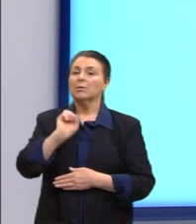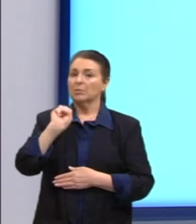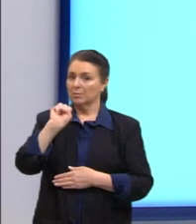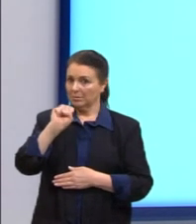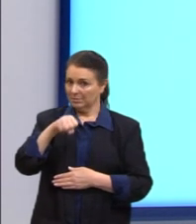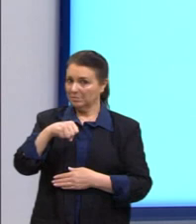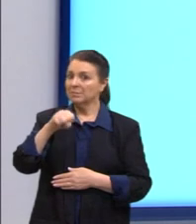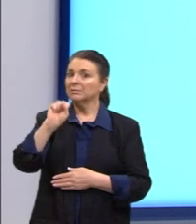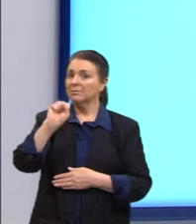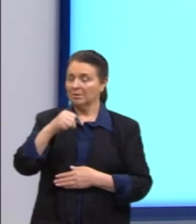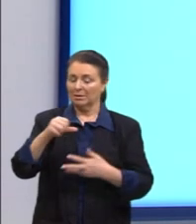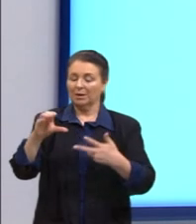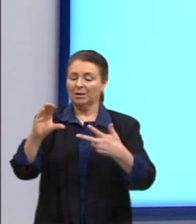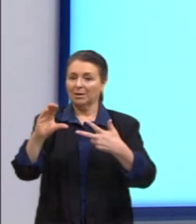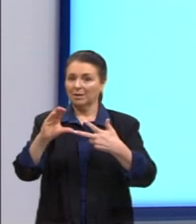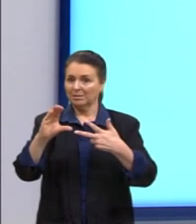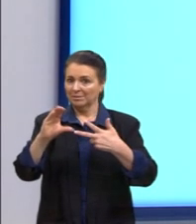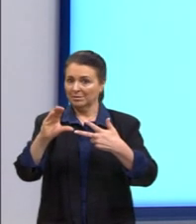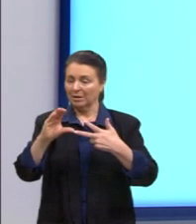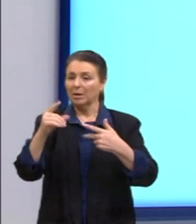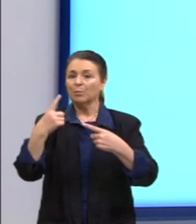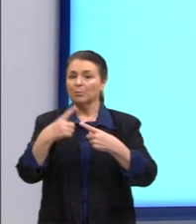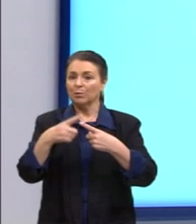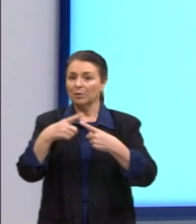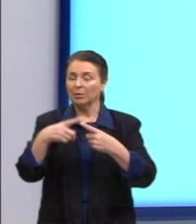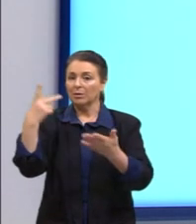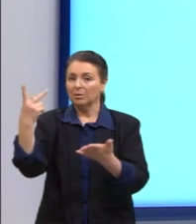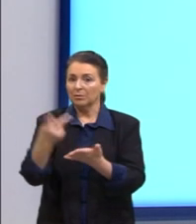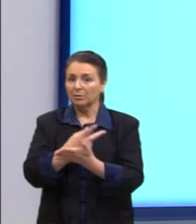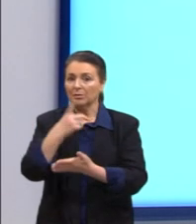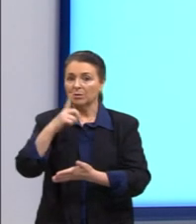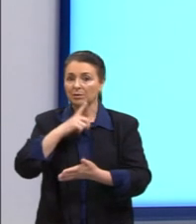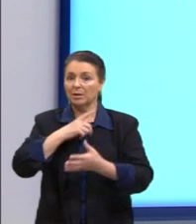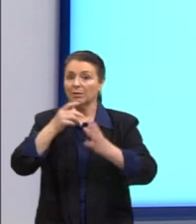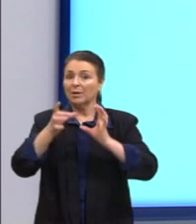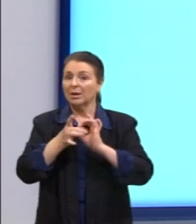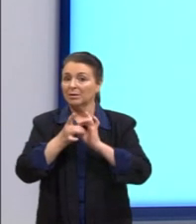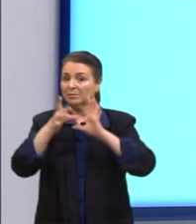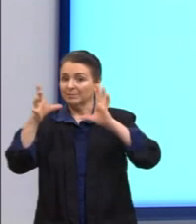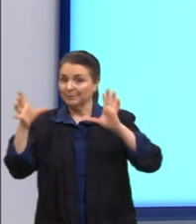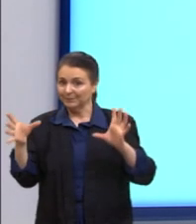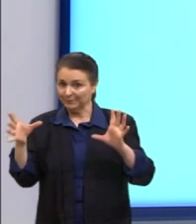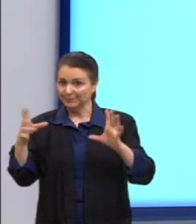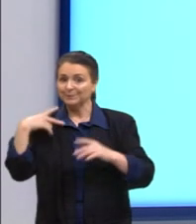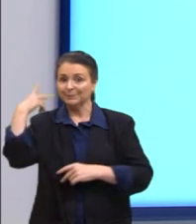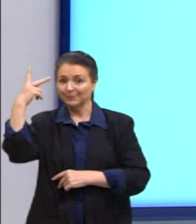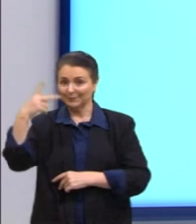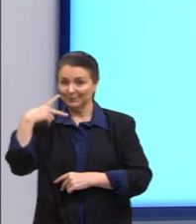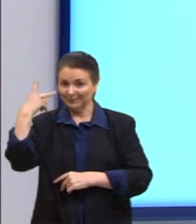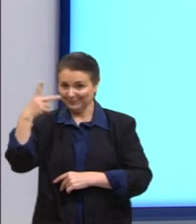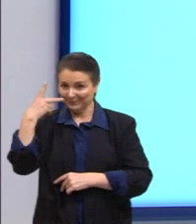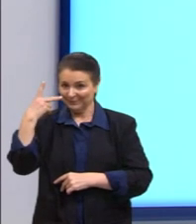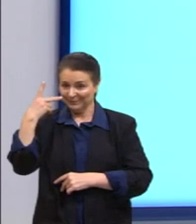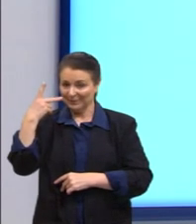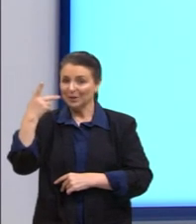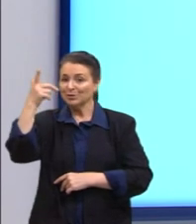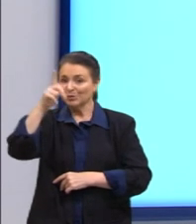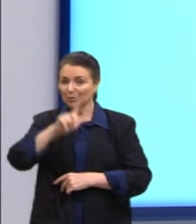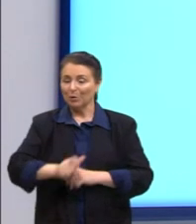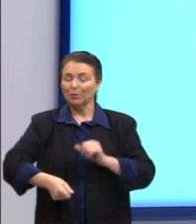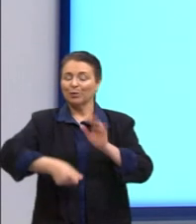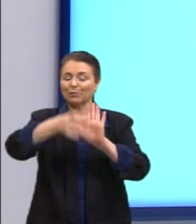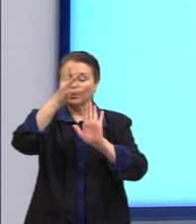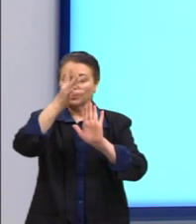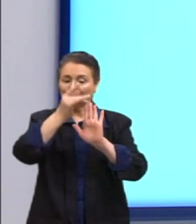correta é a C. Porque o que aconteceu? Teve a abertura política, a redemocratização, que foi descrita